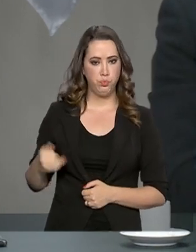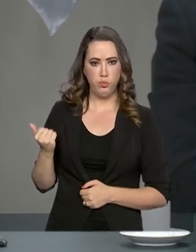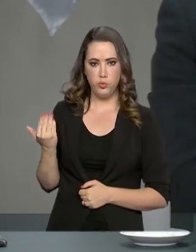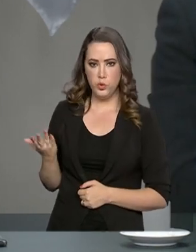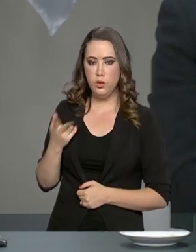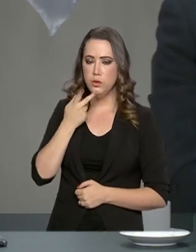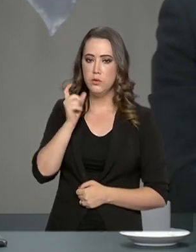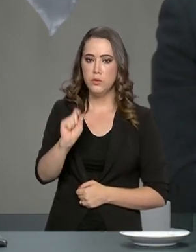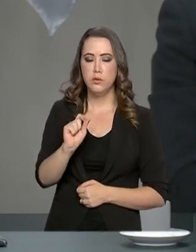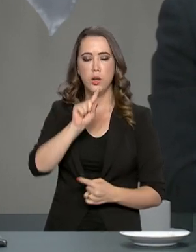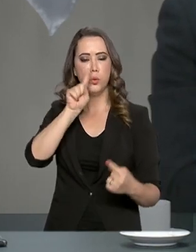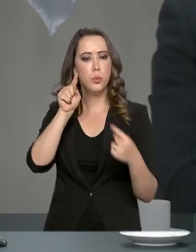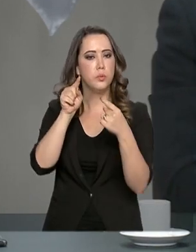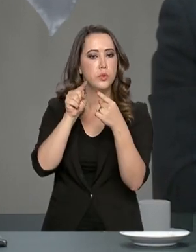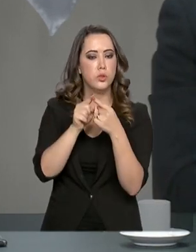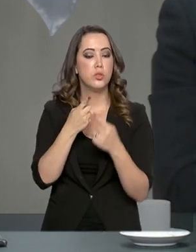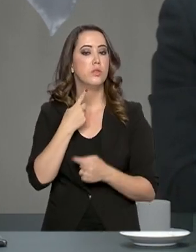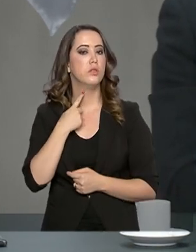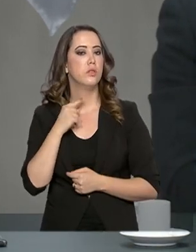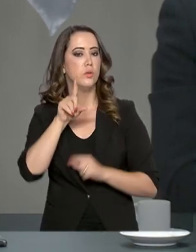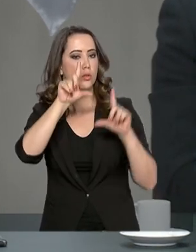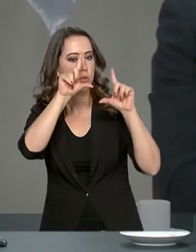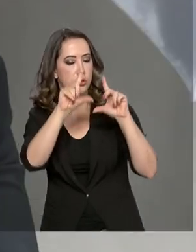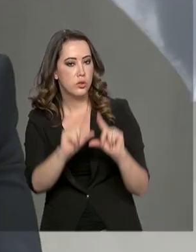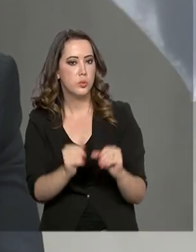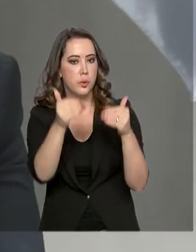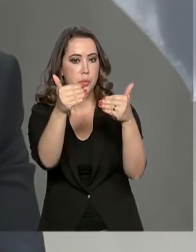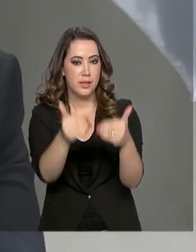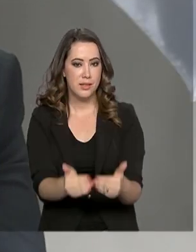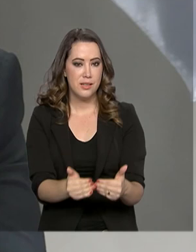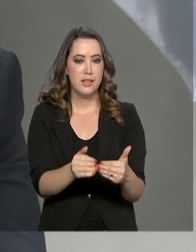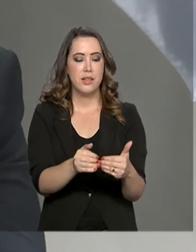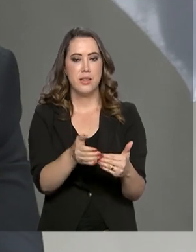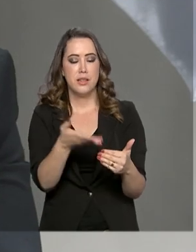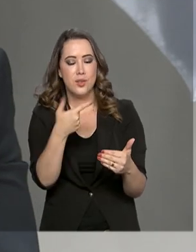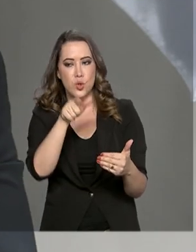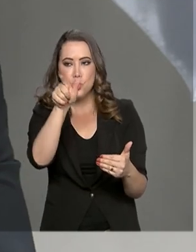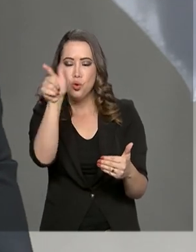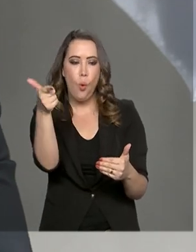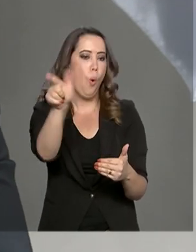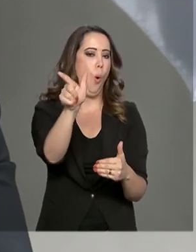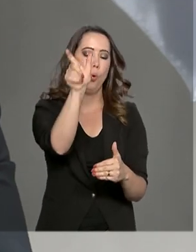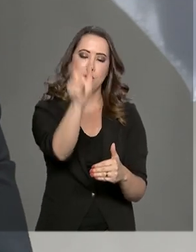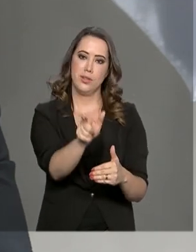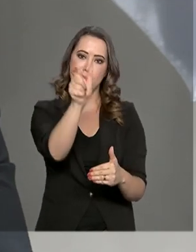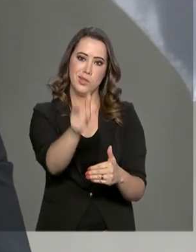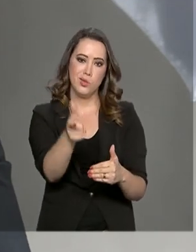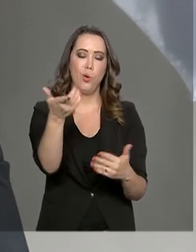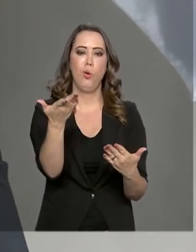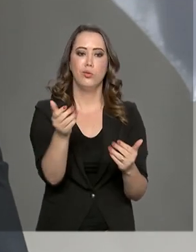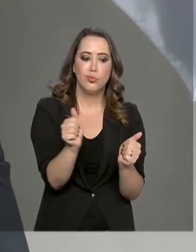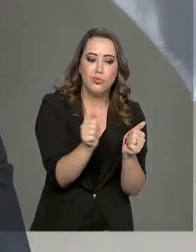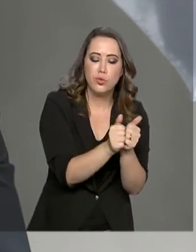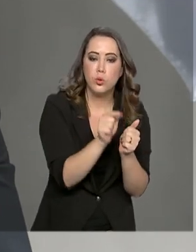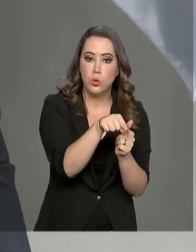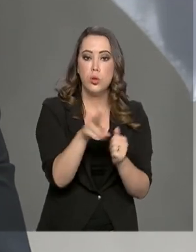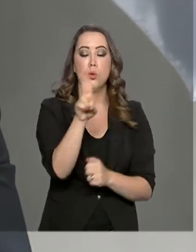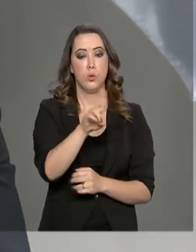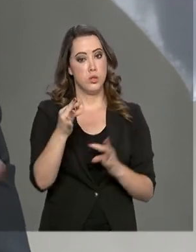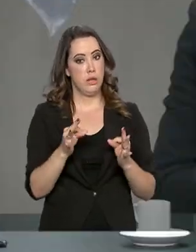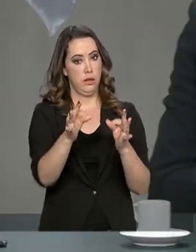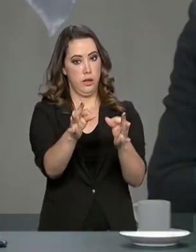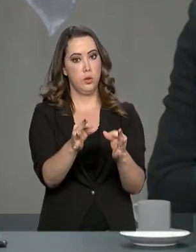foram idealizadas com a intenção de reduzir a presença de intermediários no setor e usar a tecnologia a favor dos